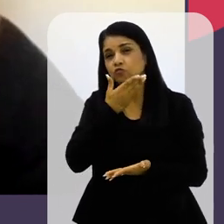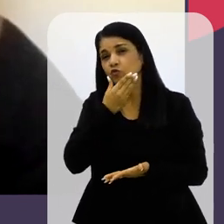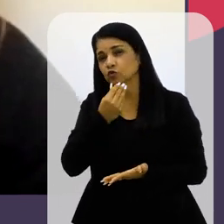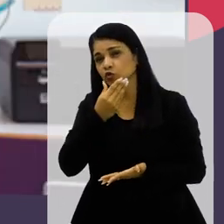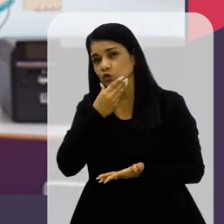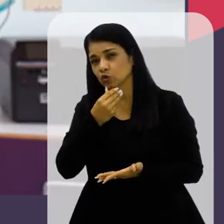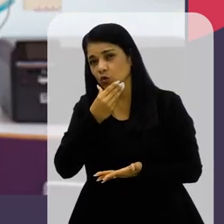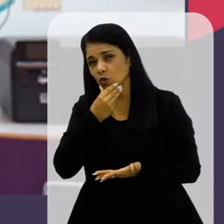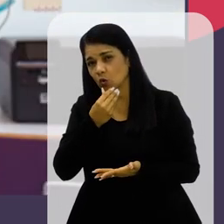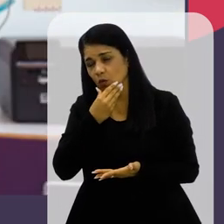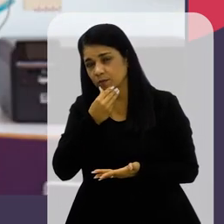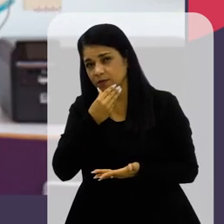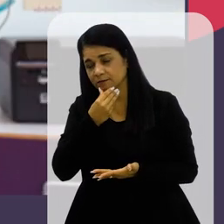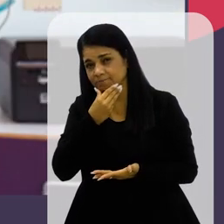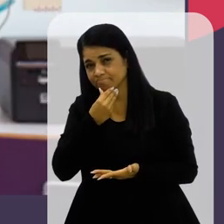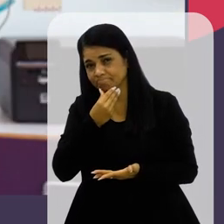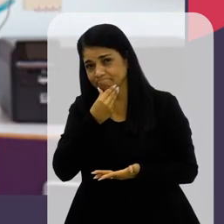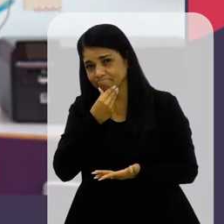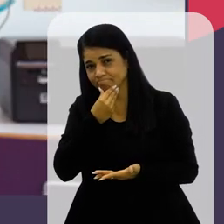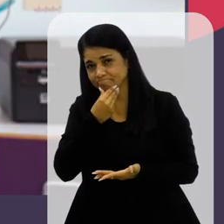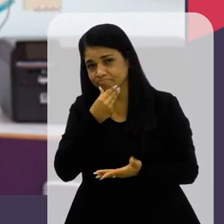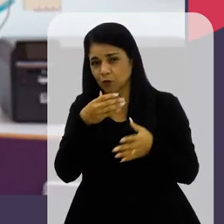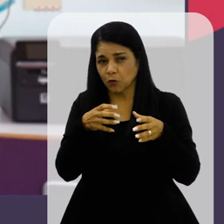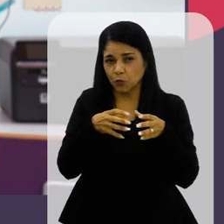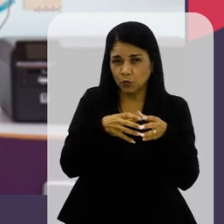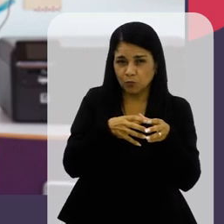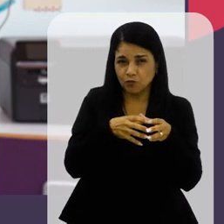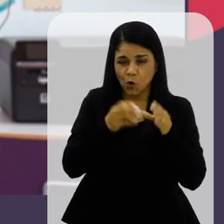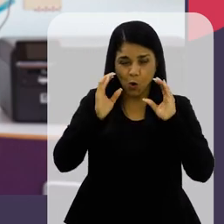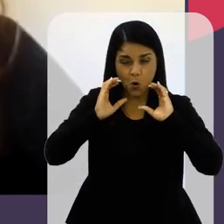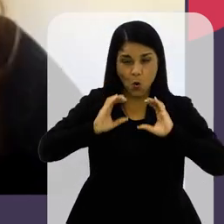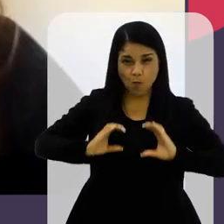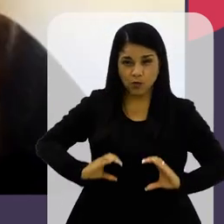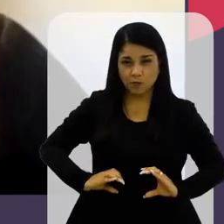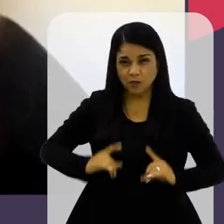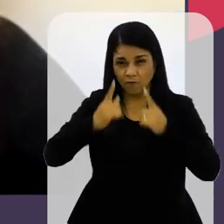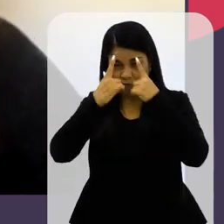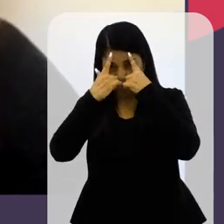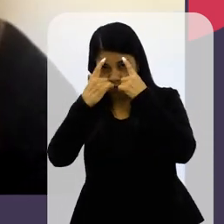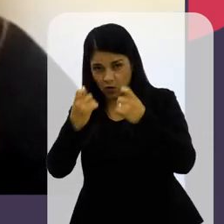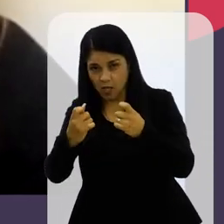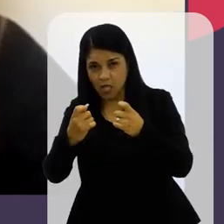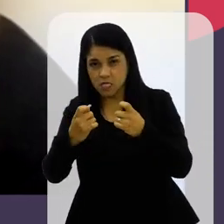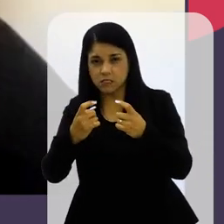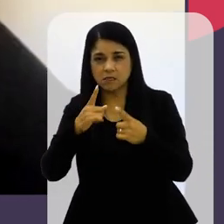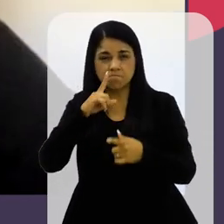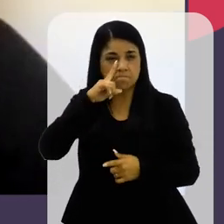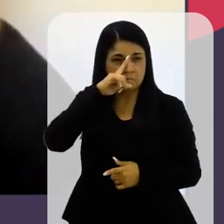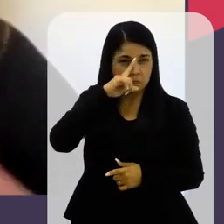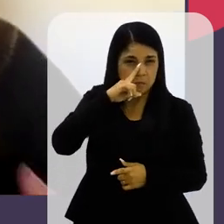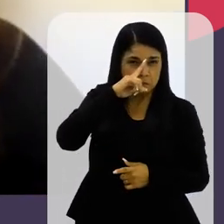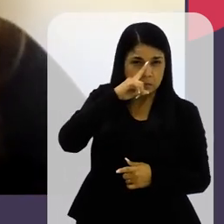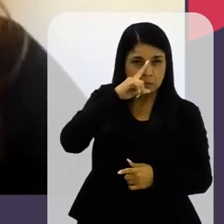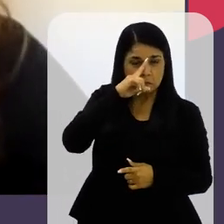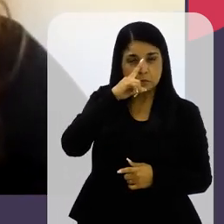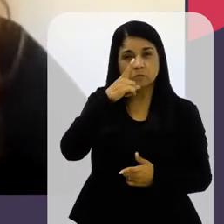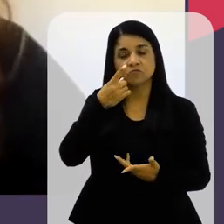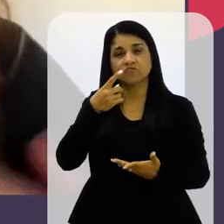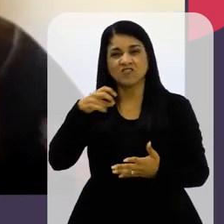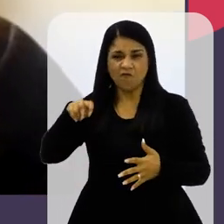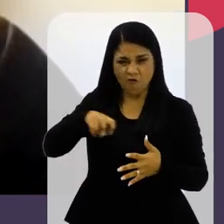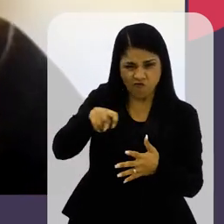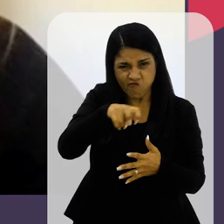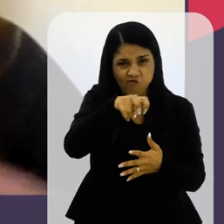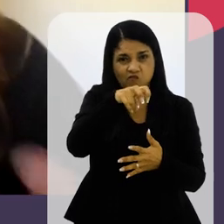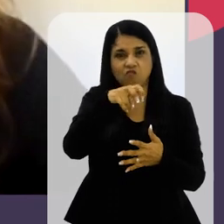os homens Estão mais Tem alguns comportamentos De violência De risco Excesso De